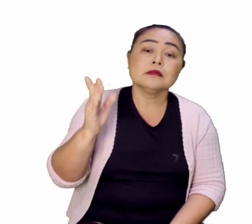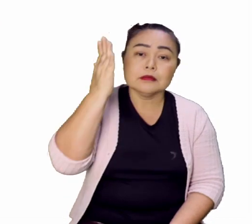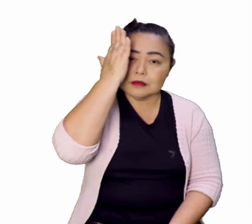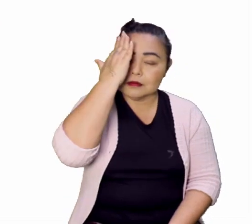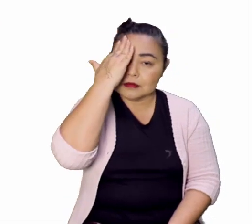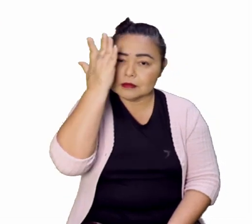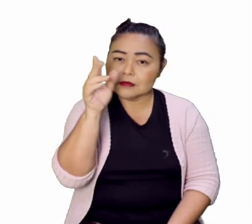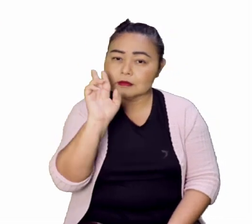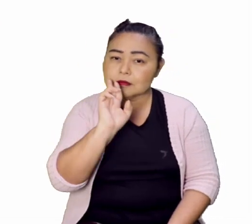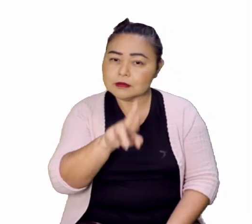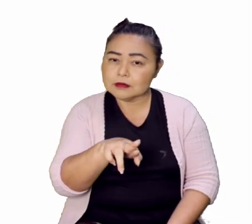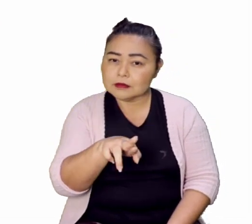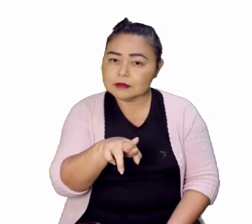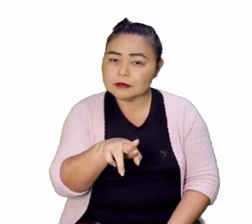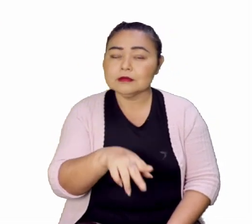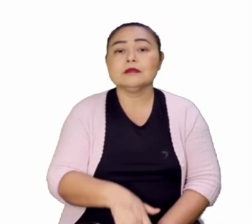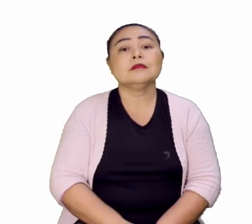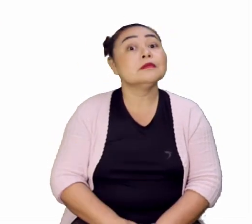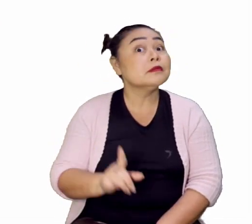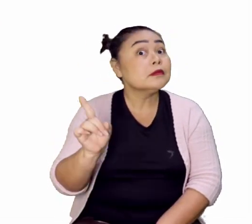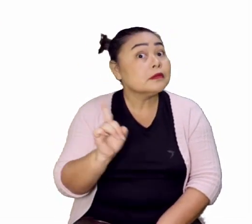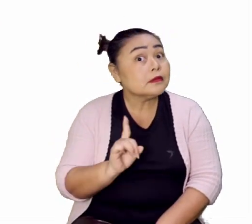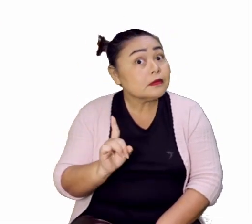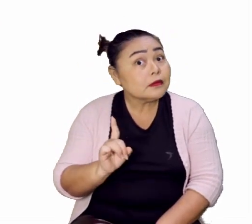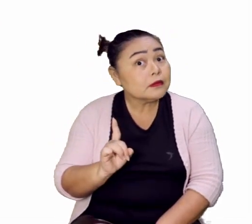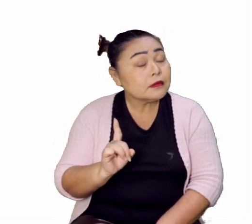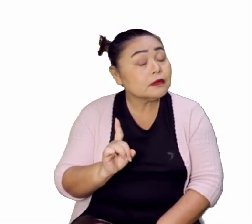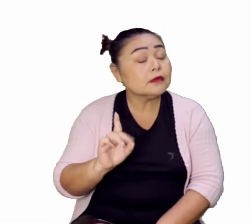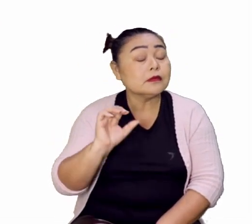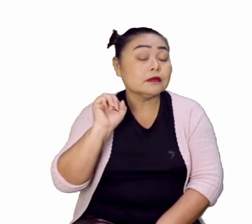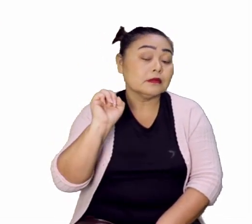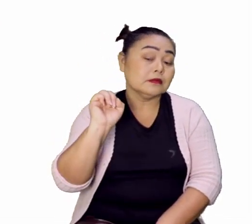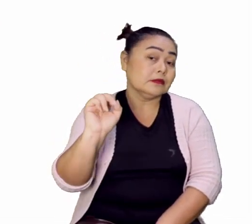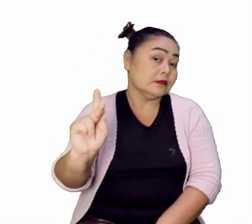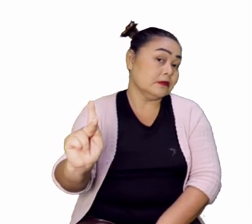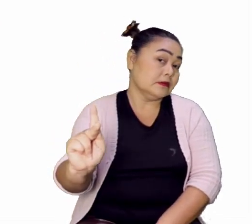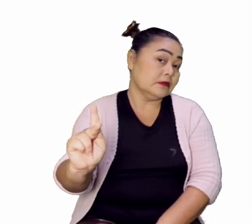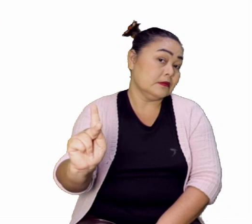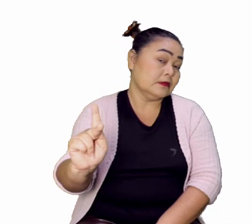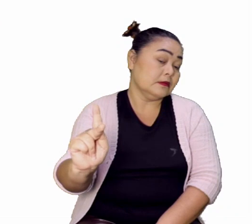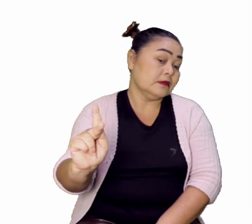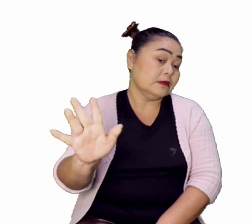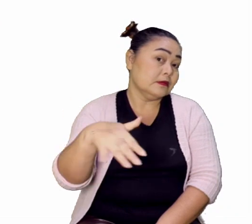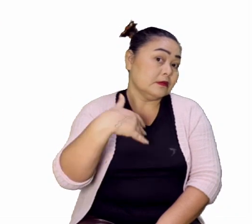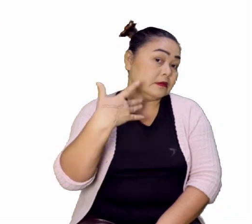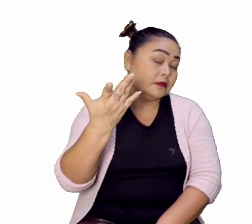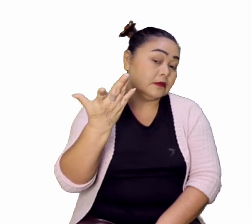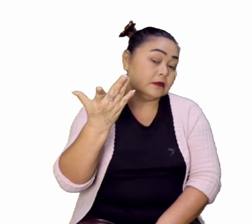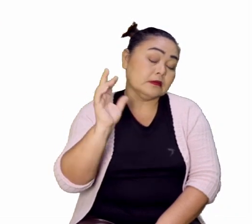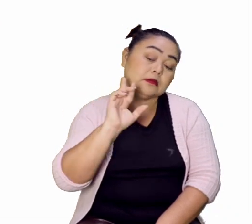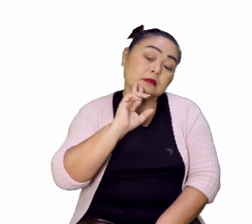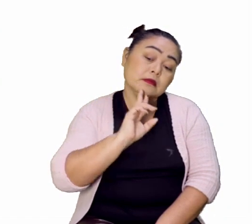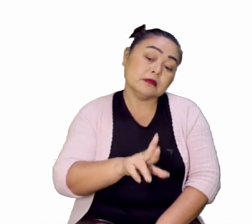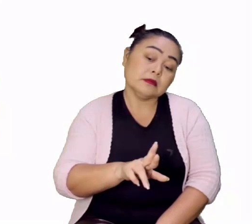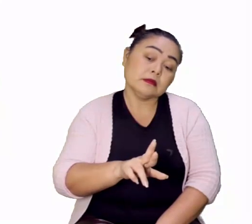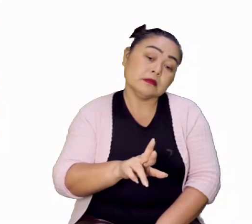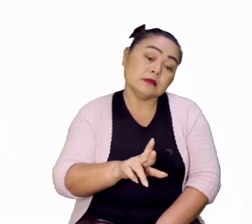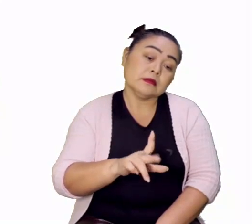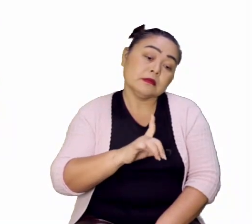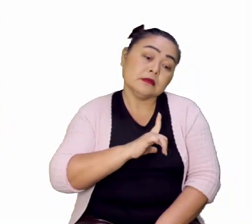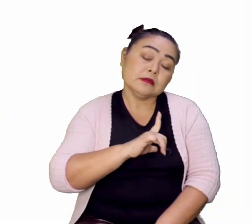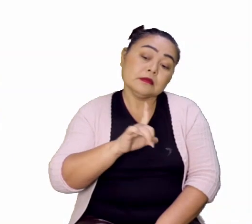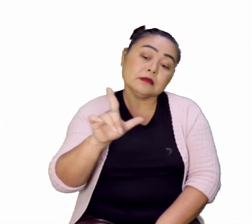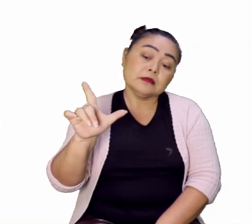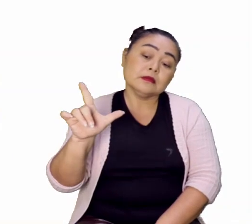qual seria a resposta? Não? Ok. Claro que para essa resposta vai ser a